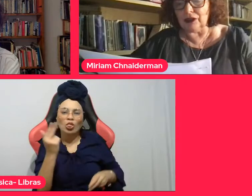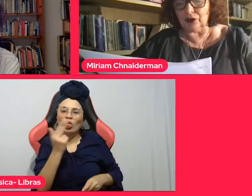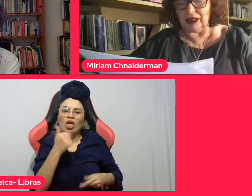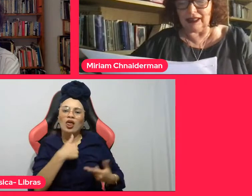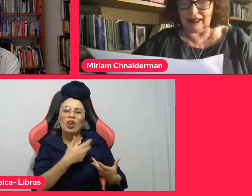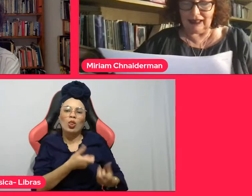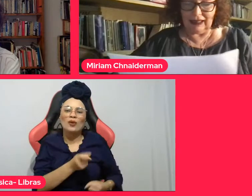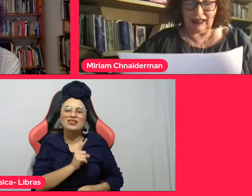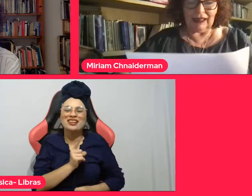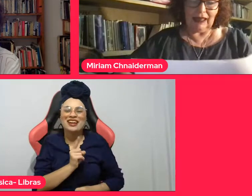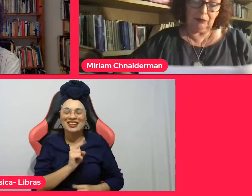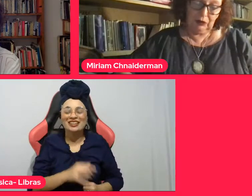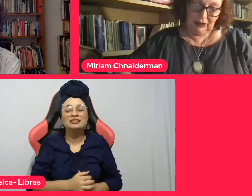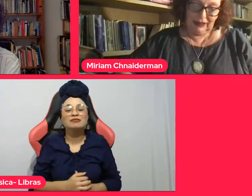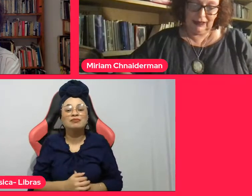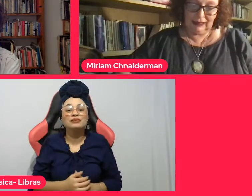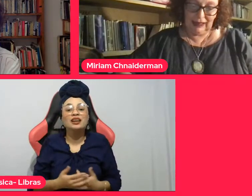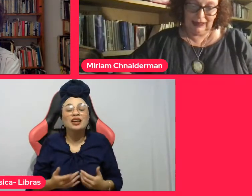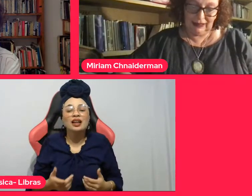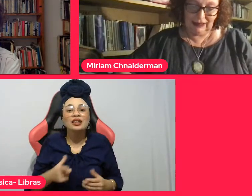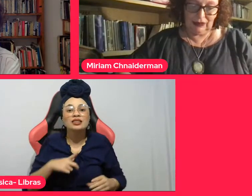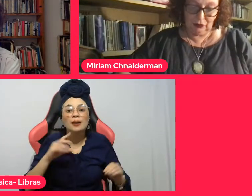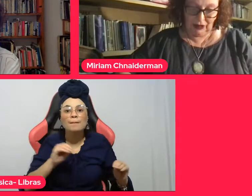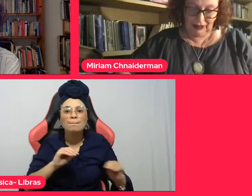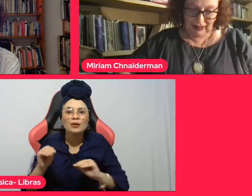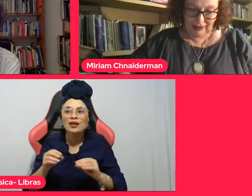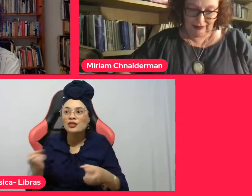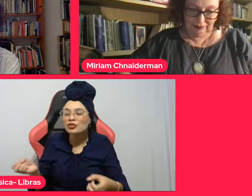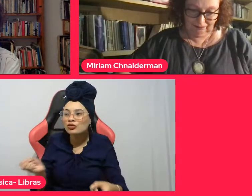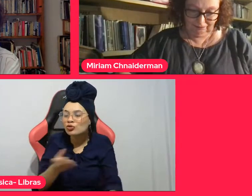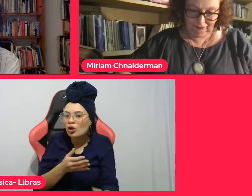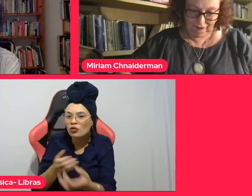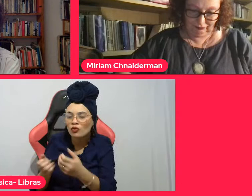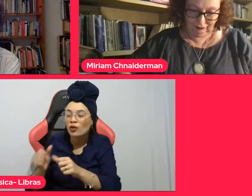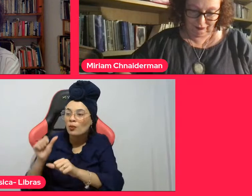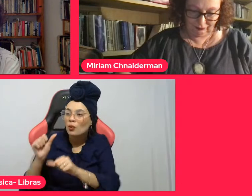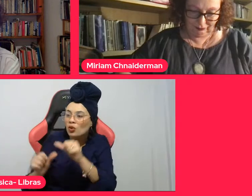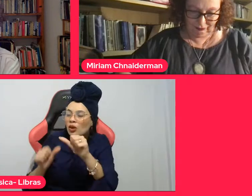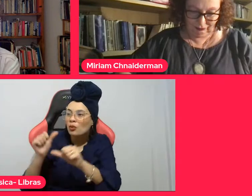encontra sua alegria na mudança e na transitoriedade.